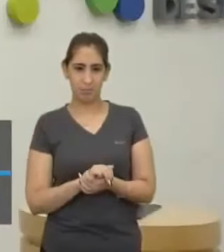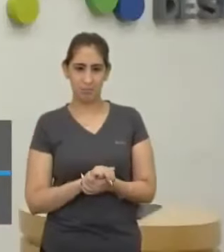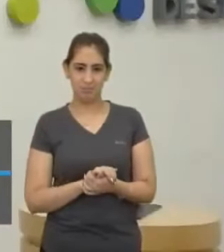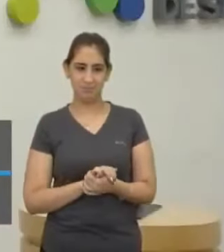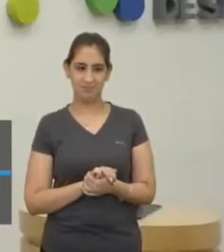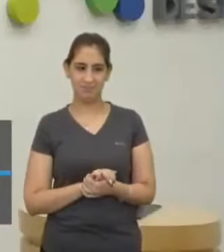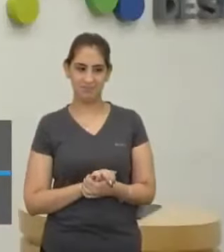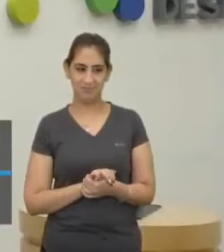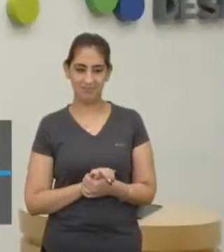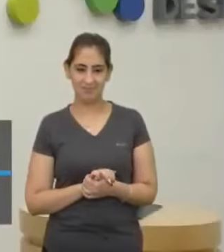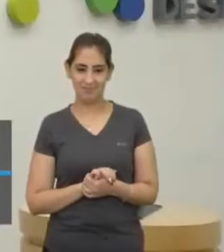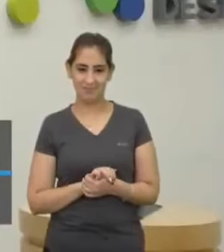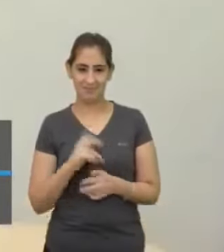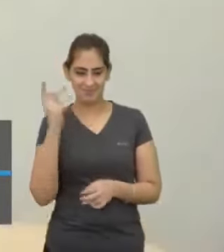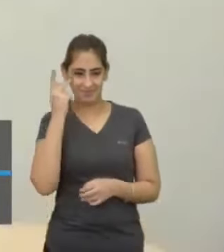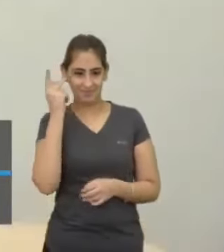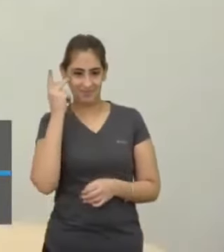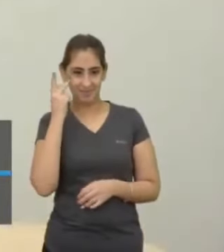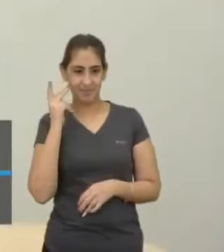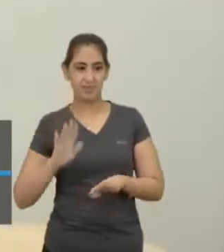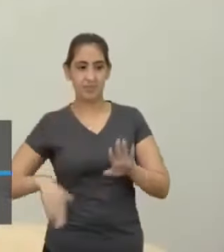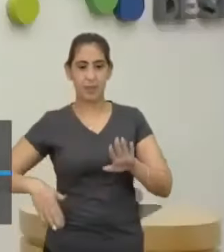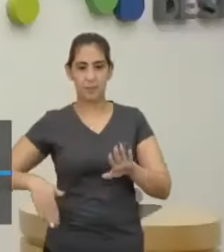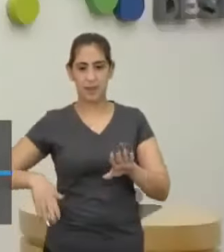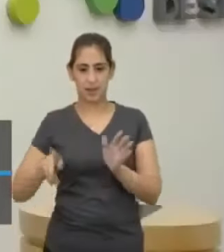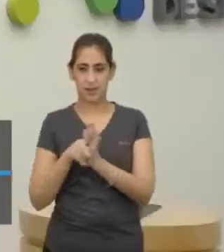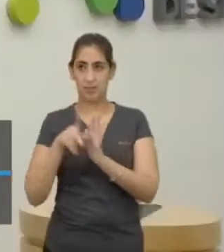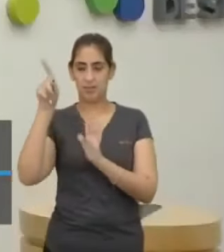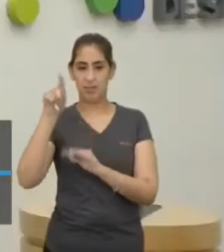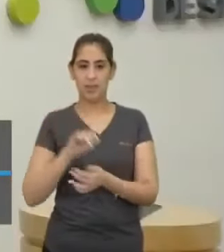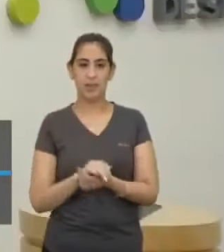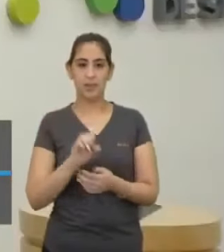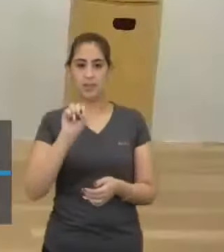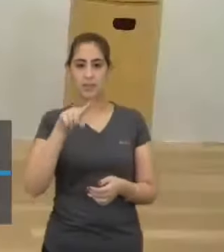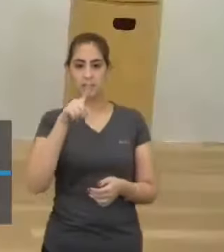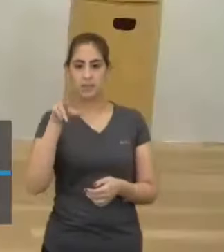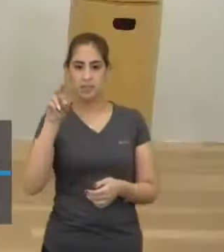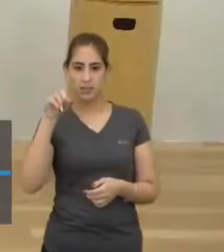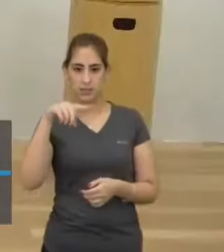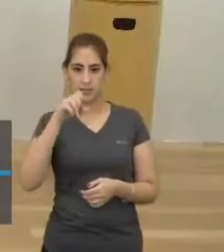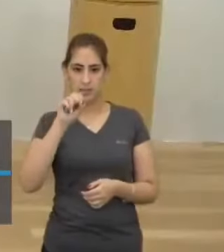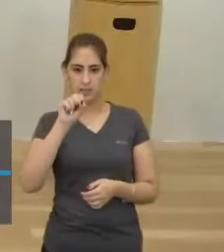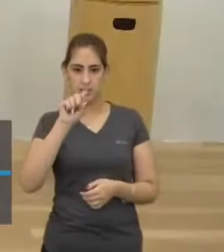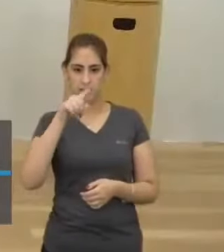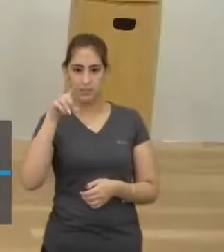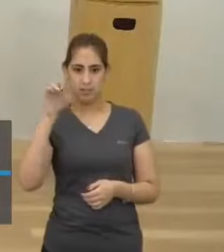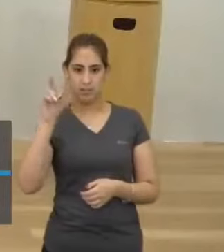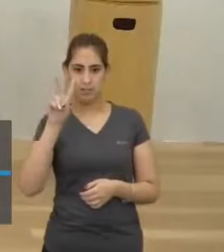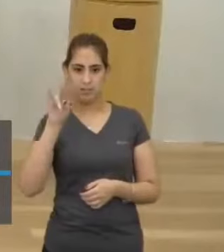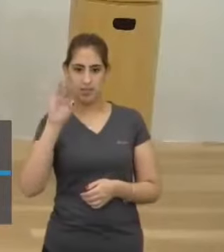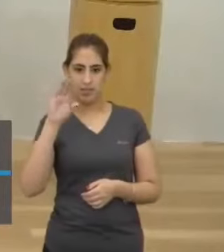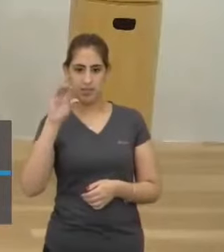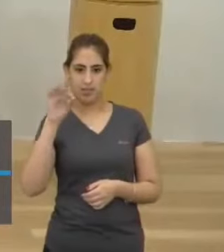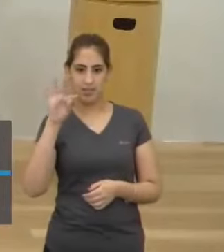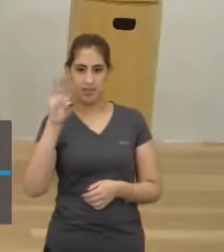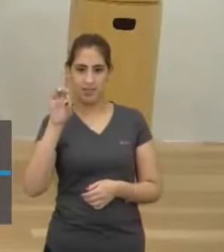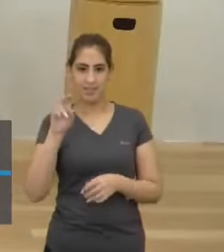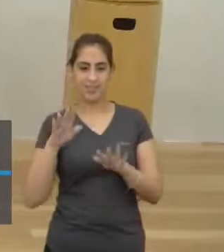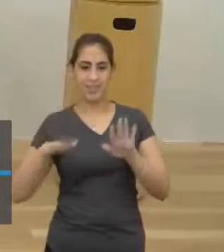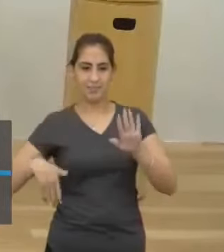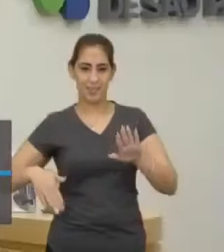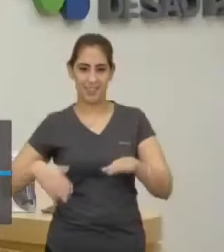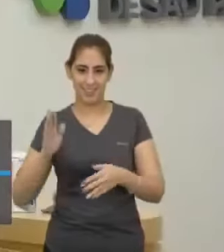cidade do Litoral Paulista? Agora fiquei curioso São Vicente São Vicente? escola estadual Luiz Dauria De São Vicente Muito bem Tenho boas